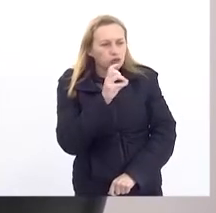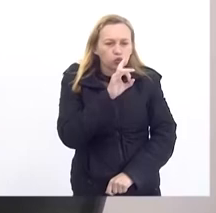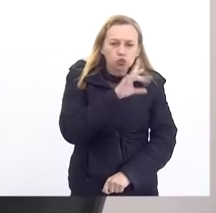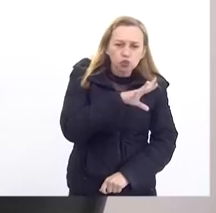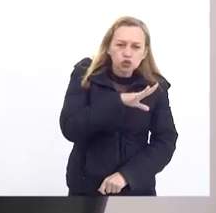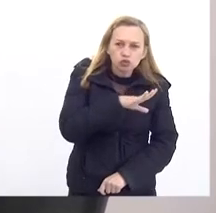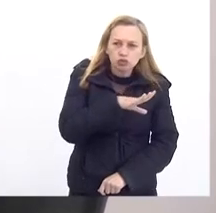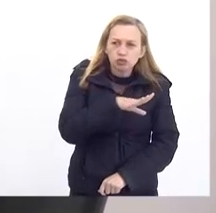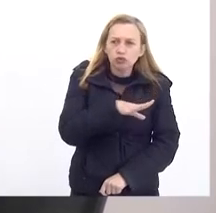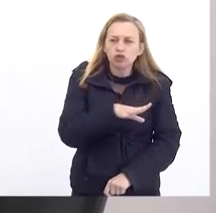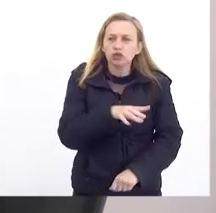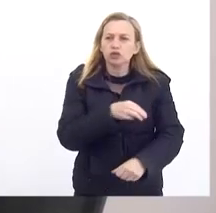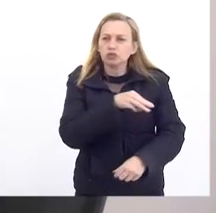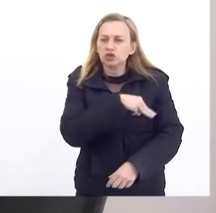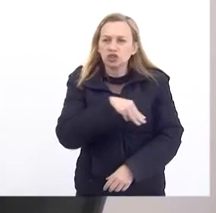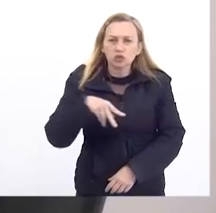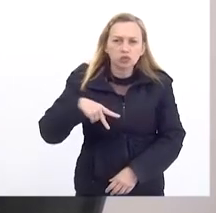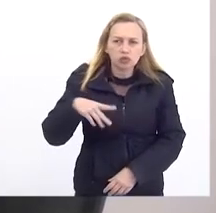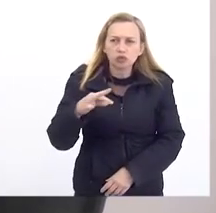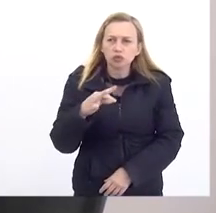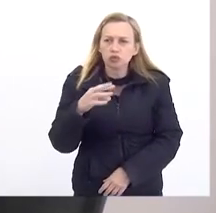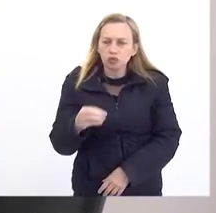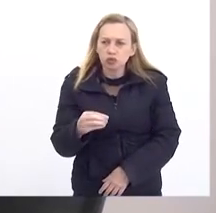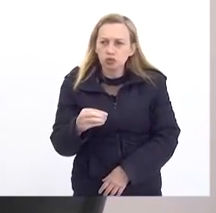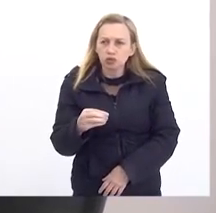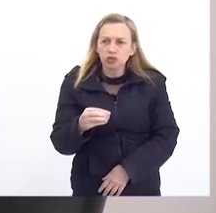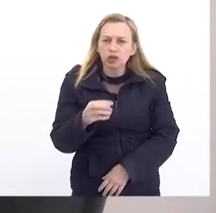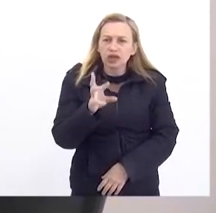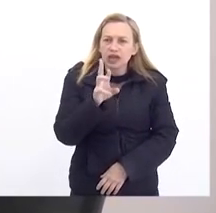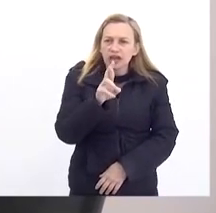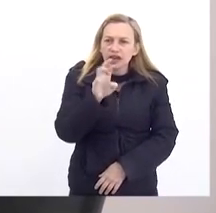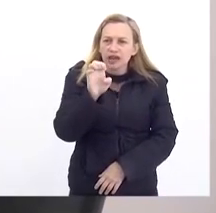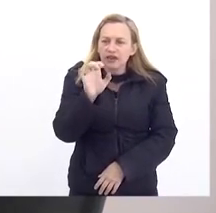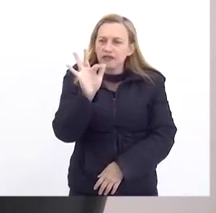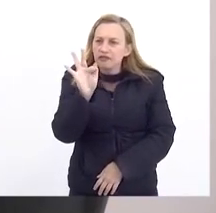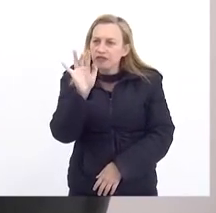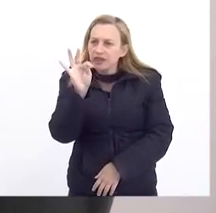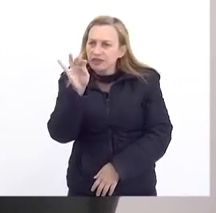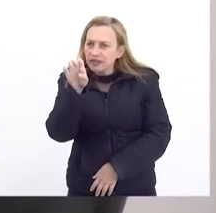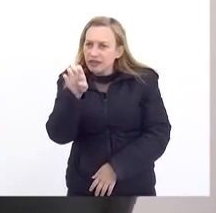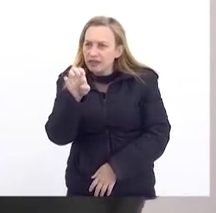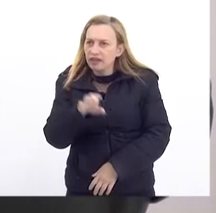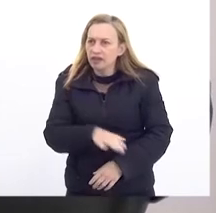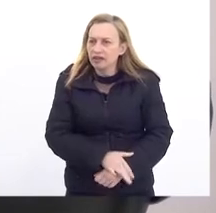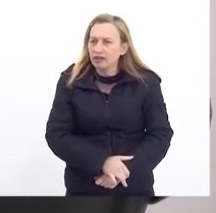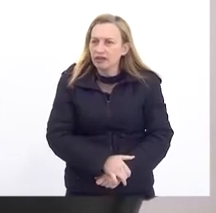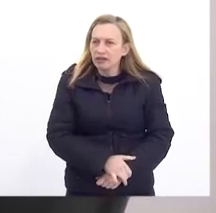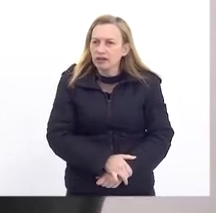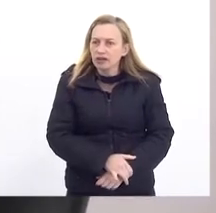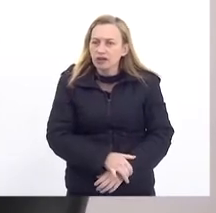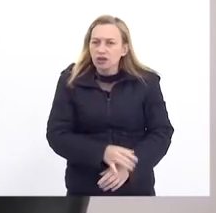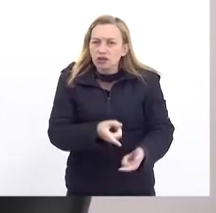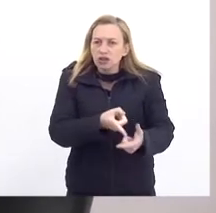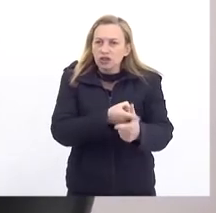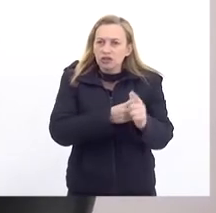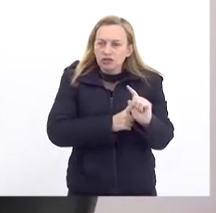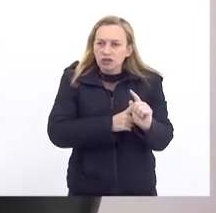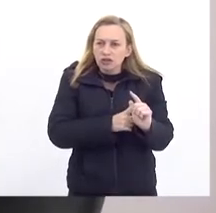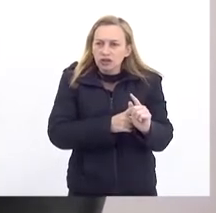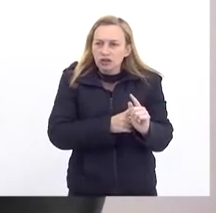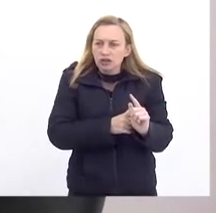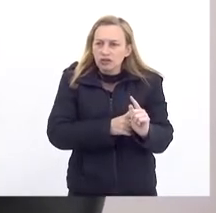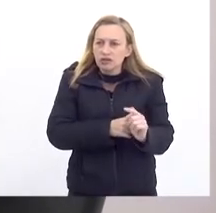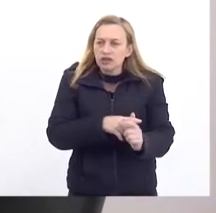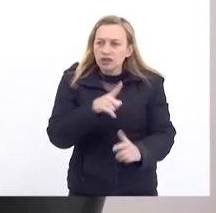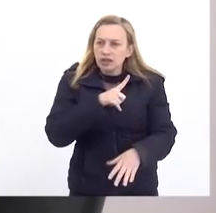denúncia Do Ministério Público Sobre essa questão Que a refit Ela É a maior Devedora De imposto Do Estado Do Rio